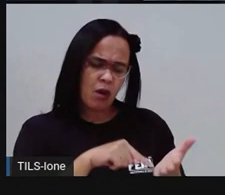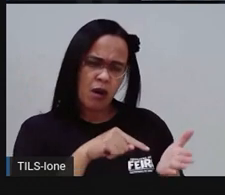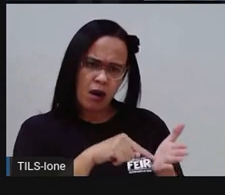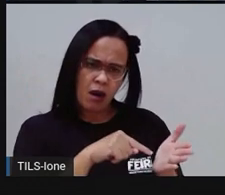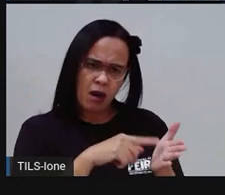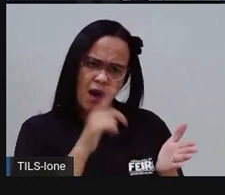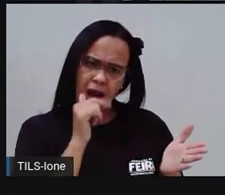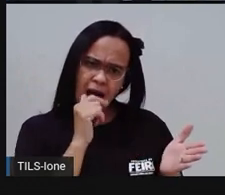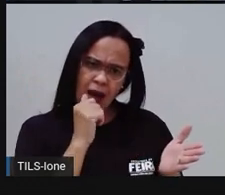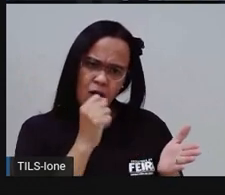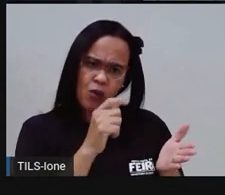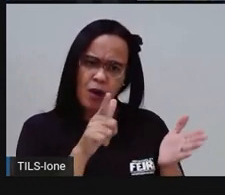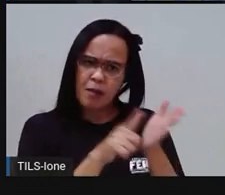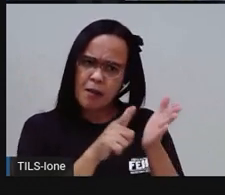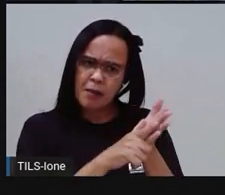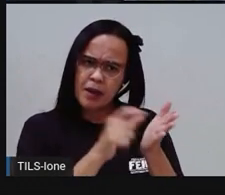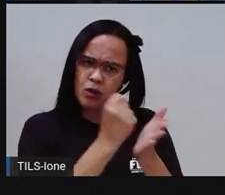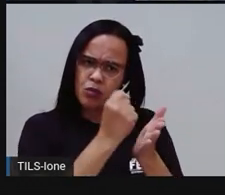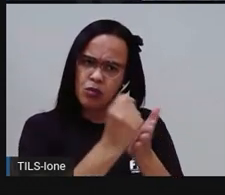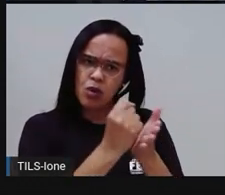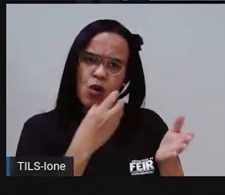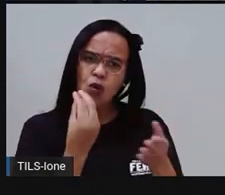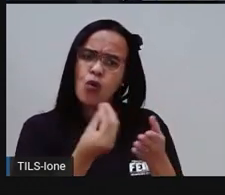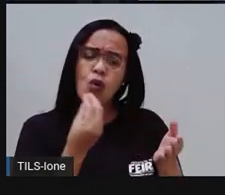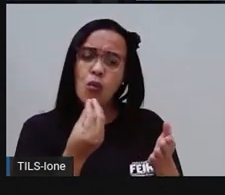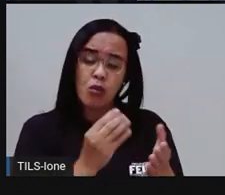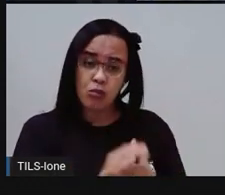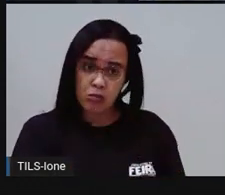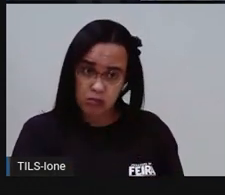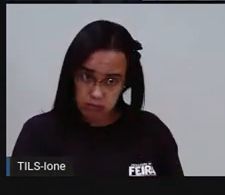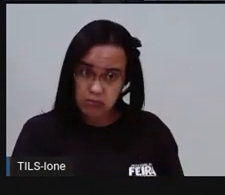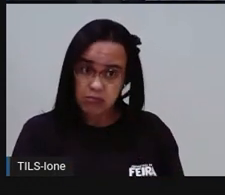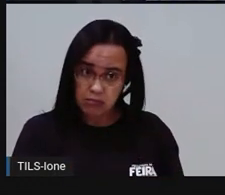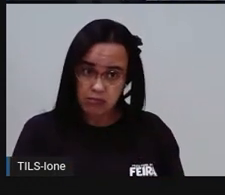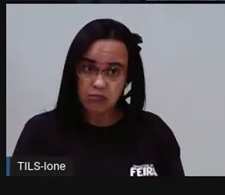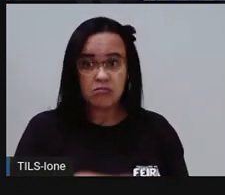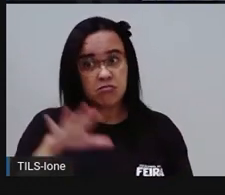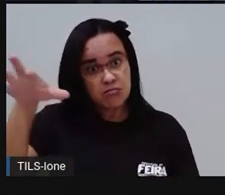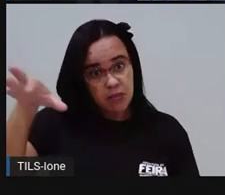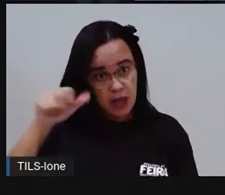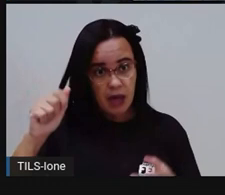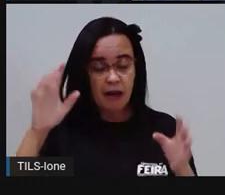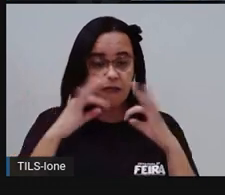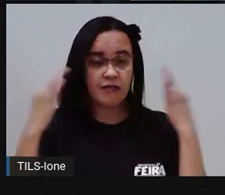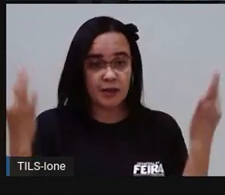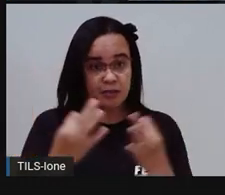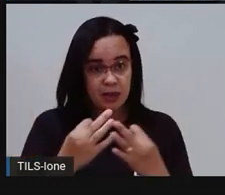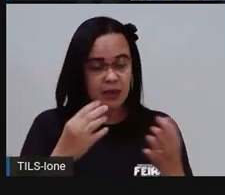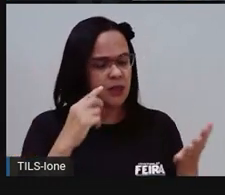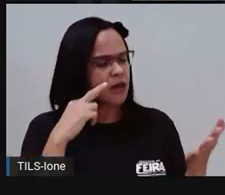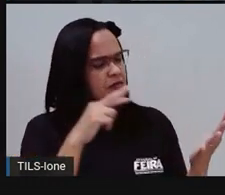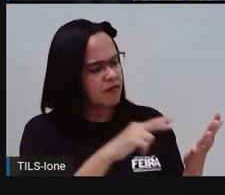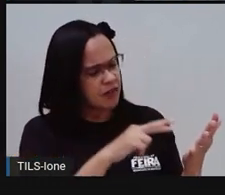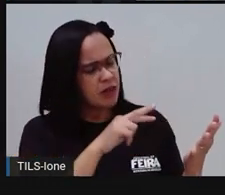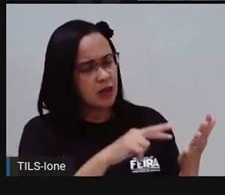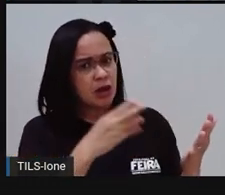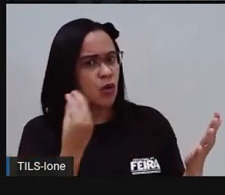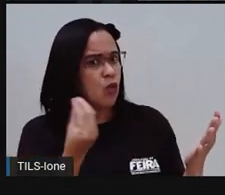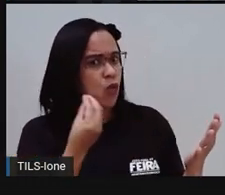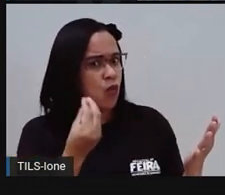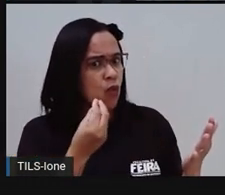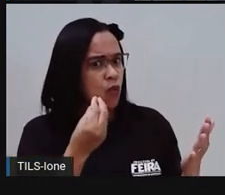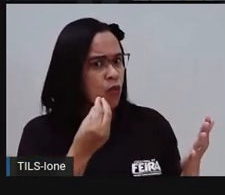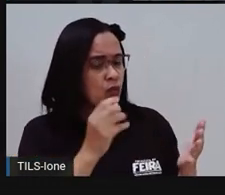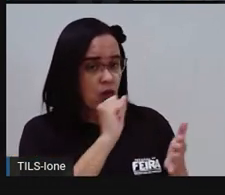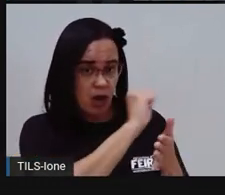puder, pede à mamãe ou ao papai para pegar uma conta de água aí da casa de vocês, né? E aí, a gente vai fazer esse exercício